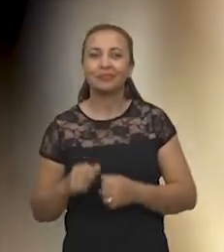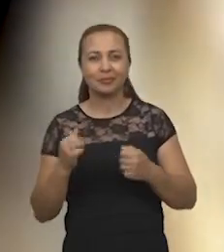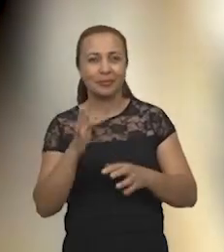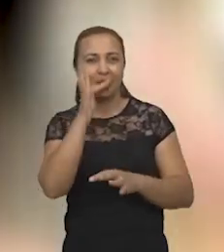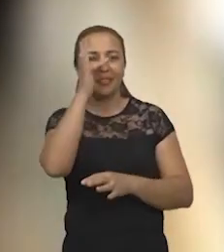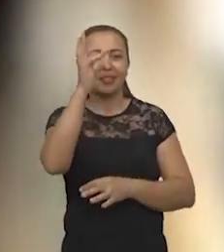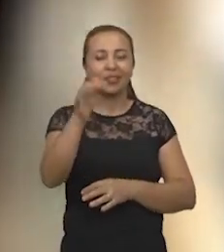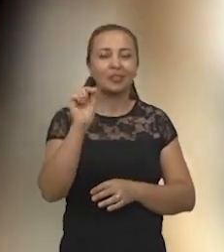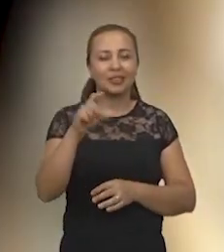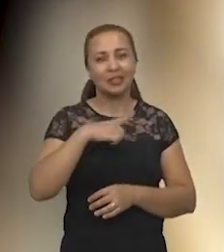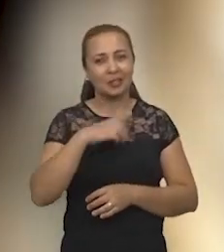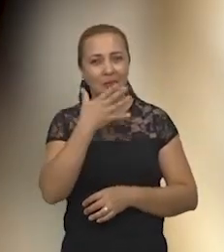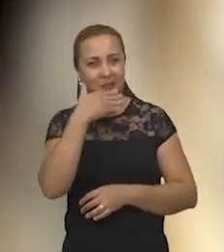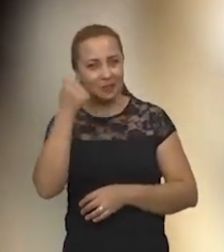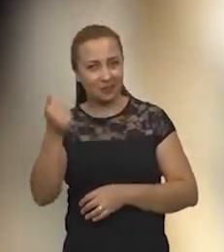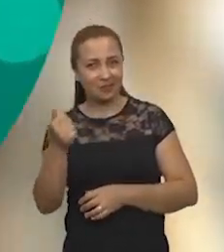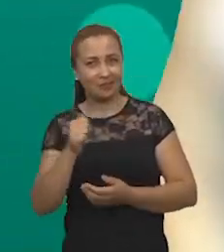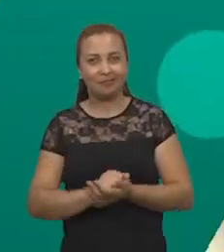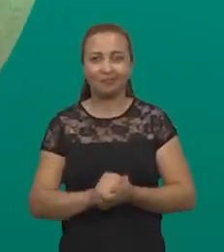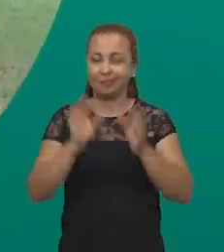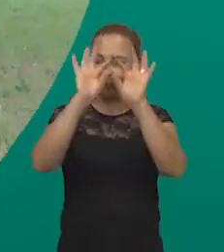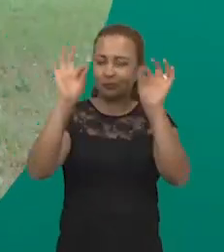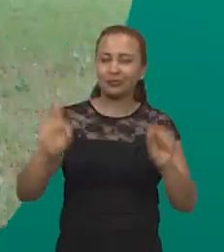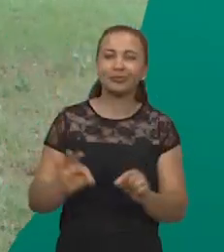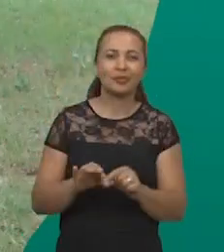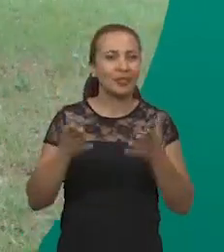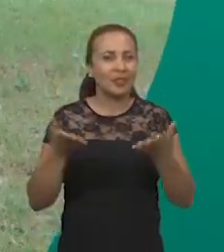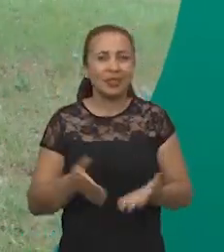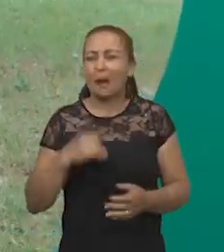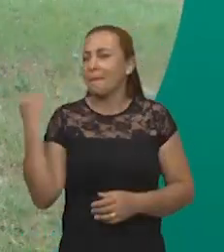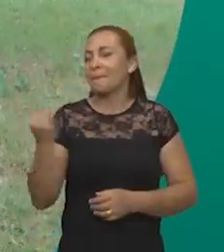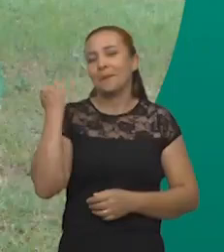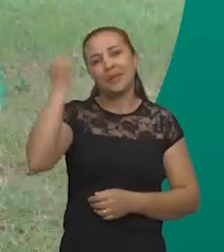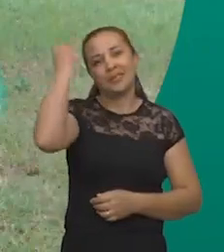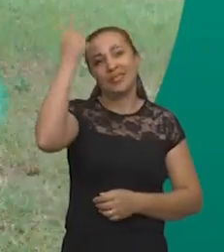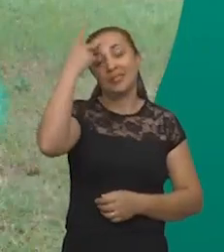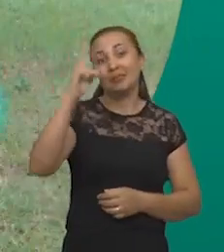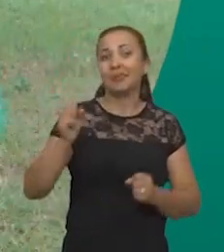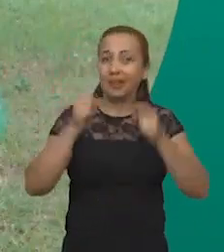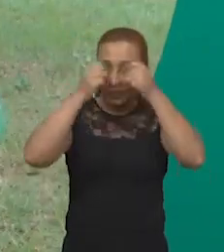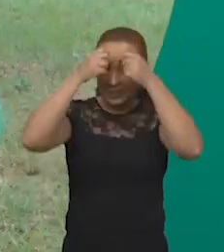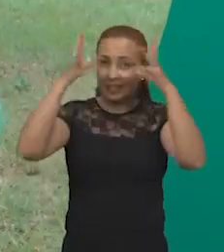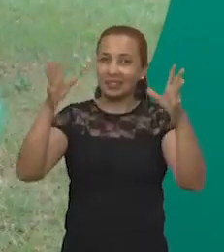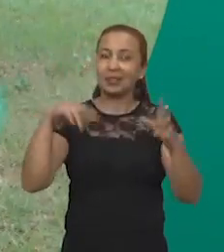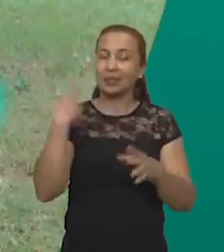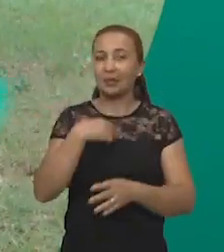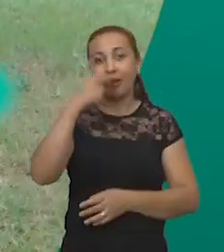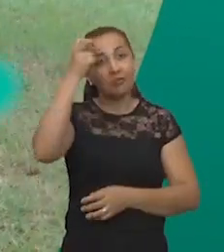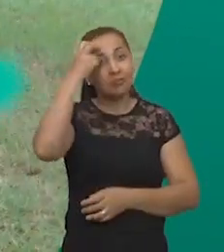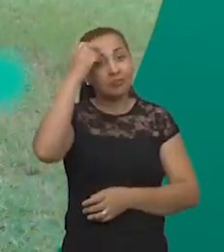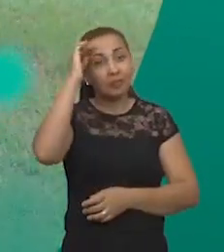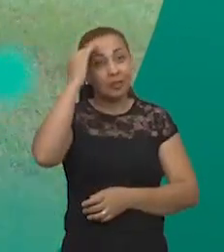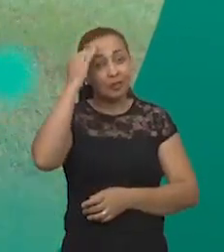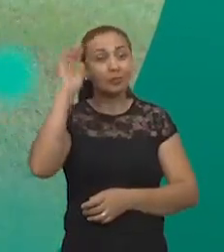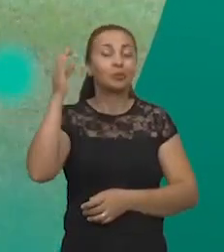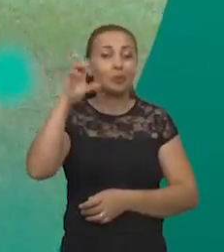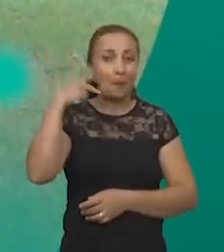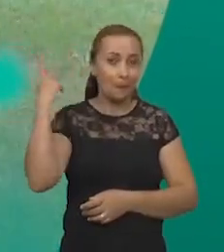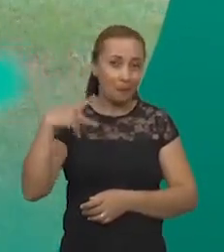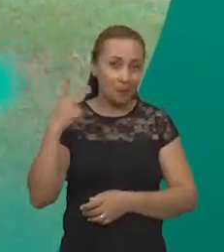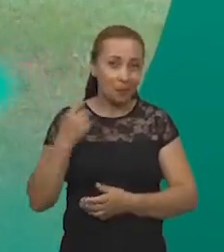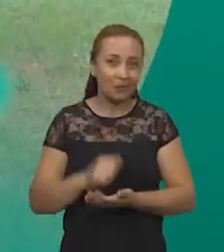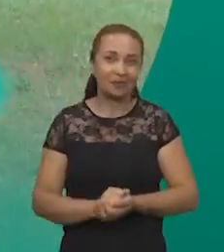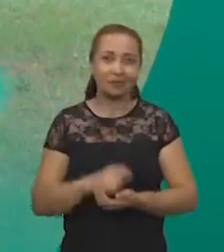floresça o que tem de melhor. Projetos como este são importantes para despertar a nossa consciência política.